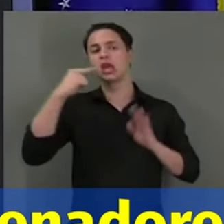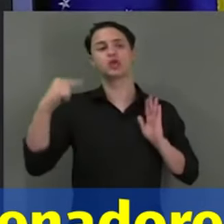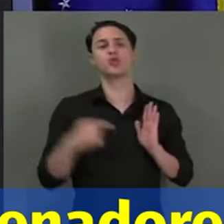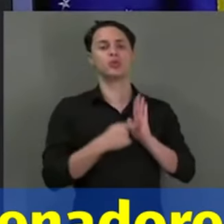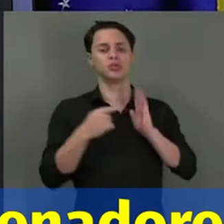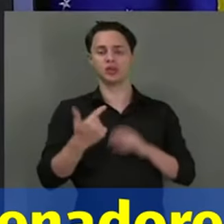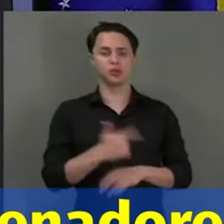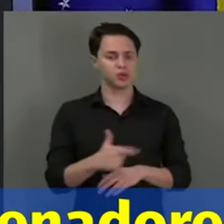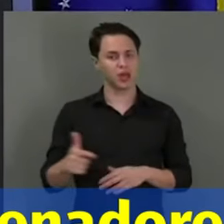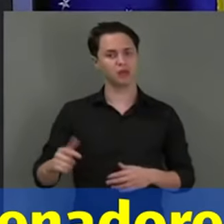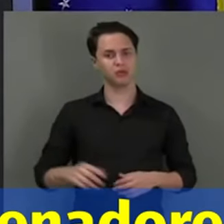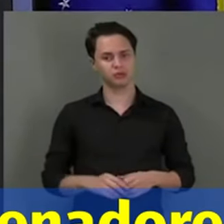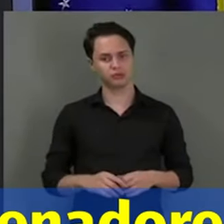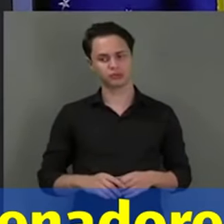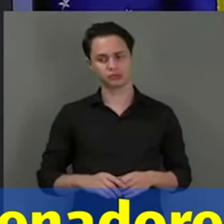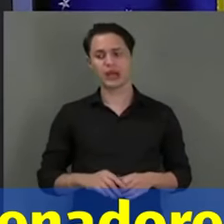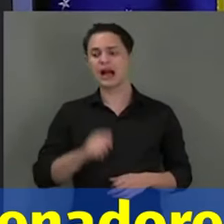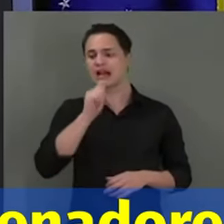papuda.